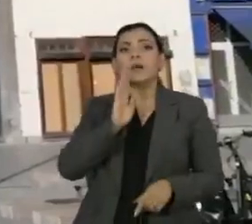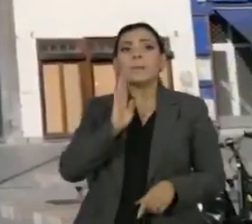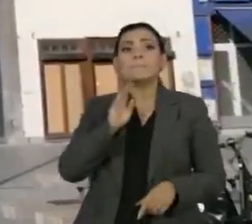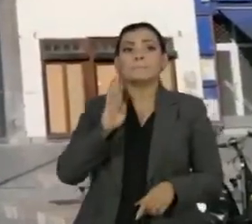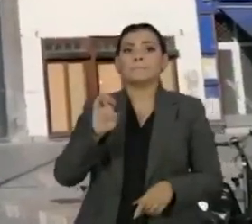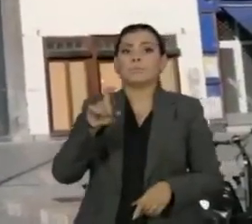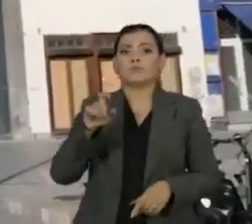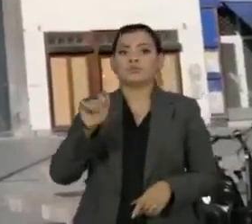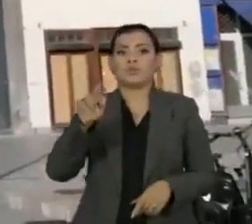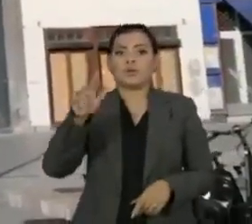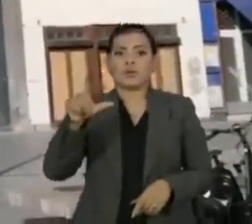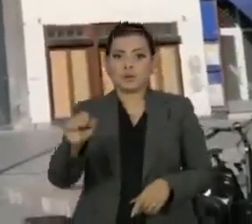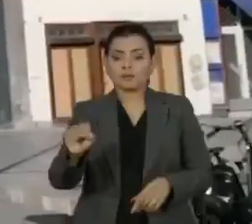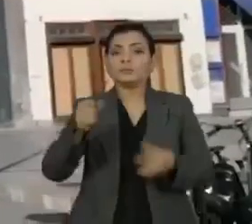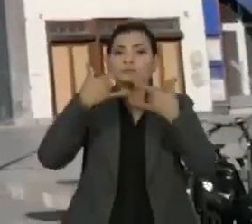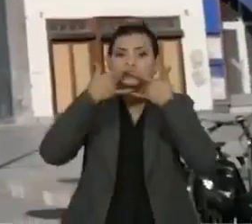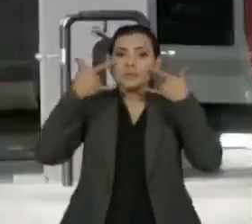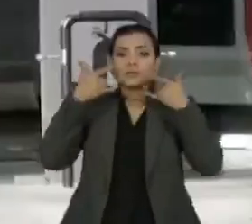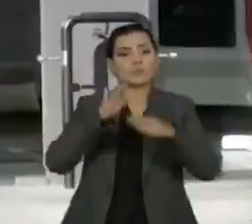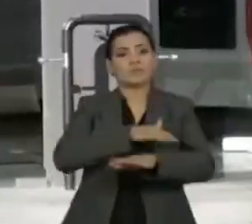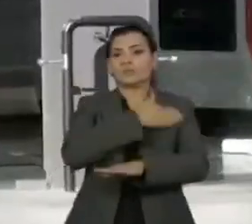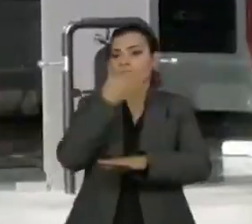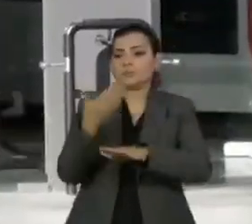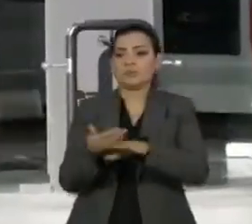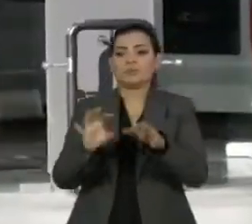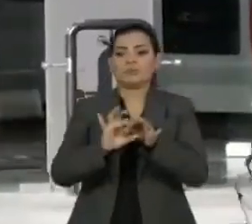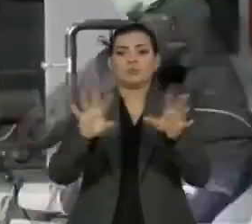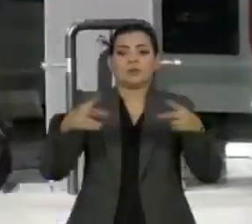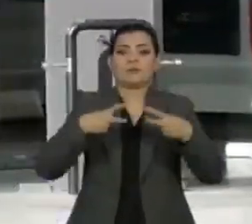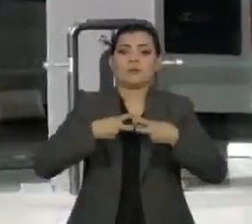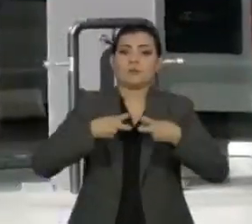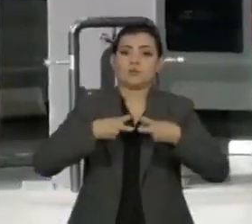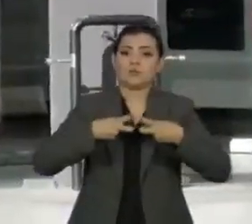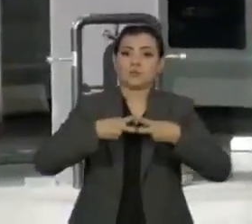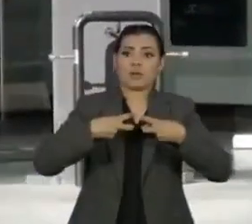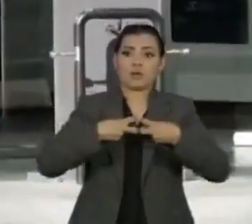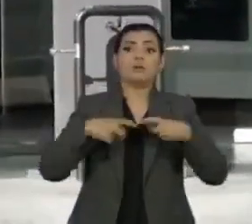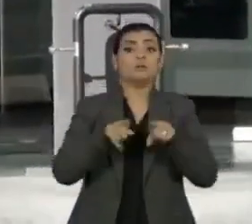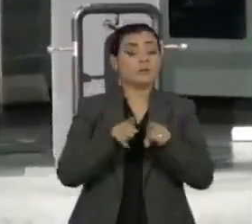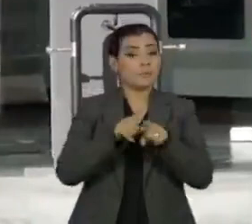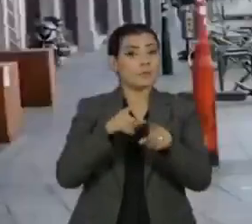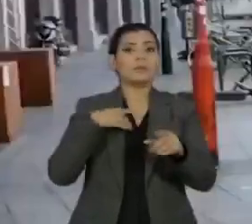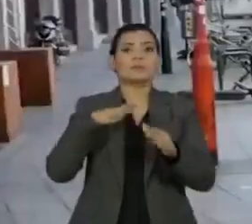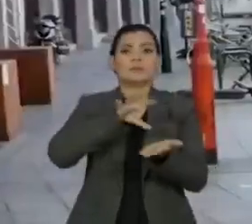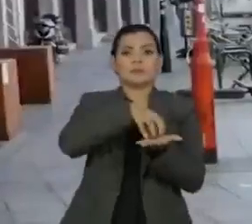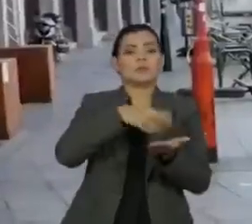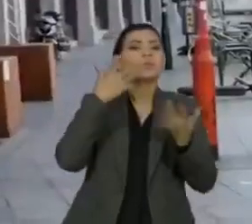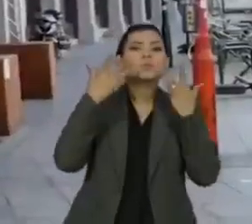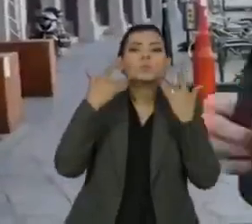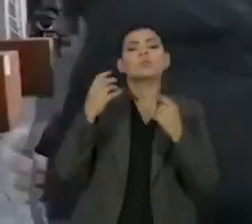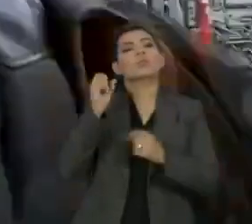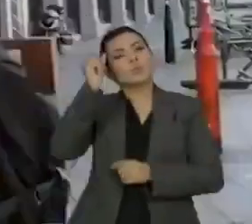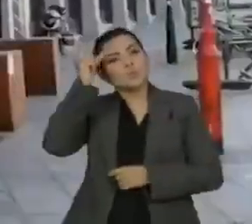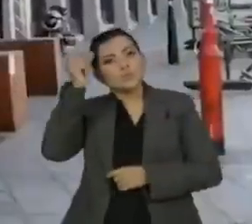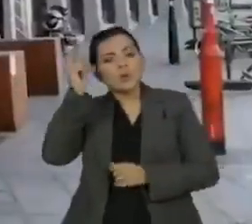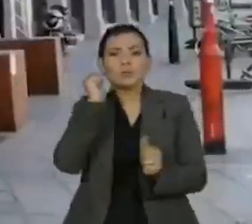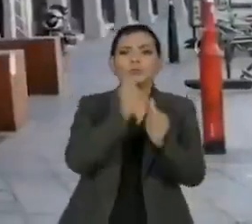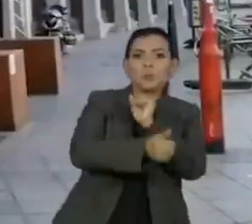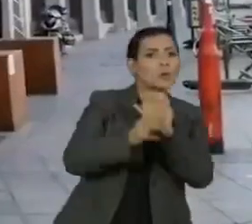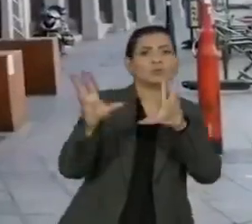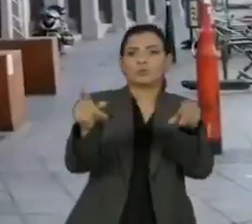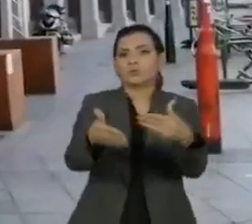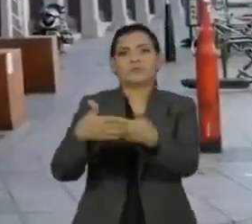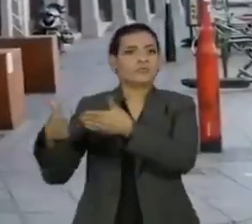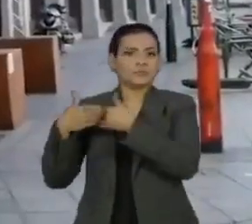devem ser usadas ao ar livre o tempo todo, enquanto cinemas, teatros, centros culturais e esportivos foram fechados.